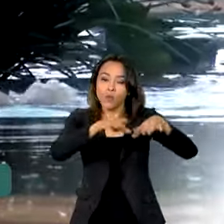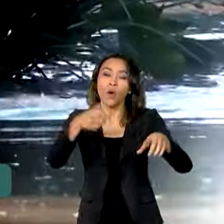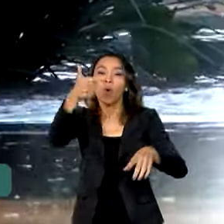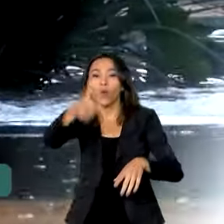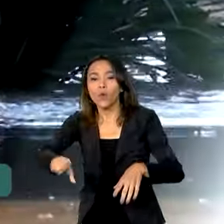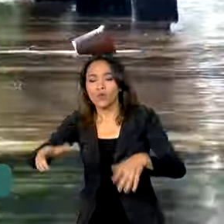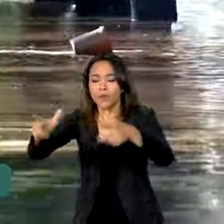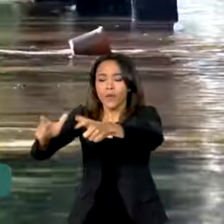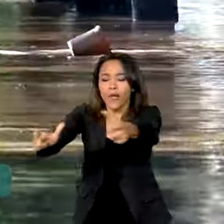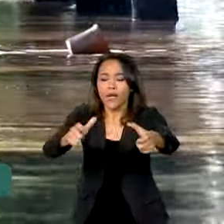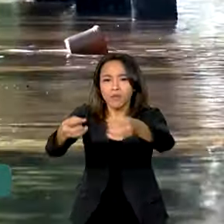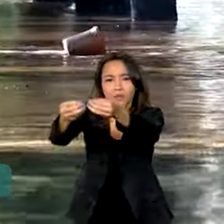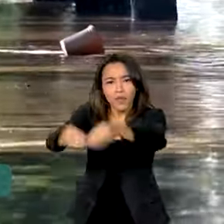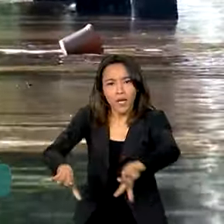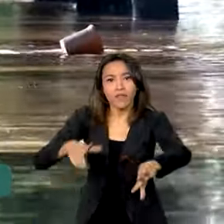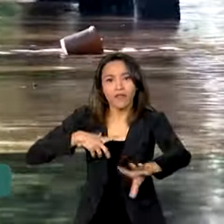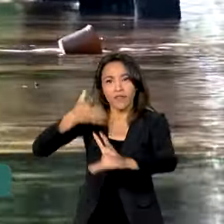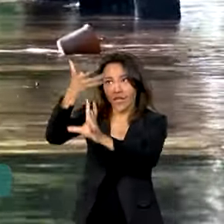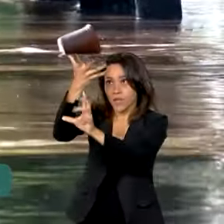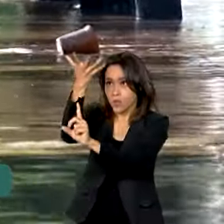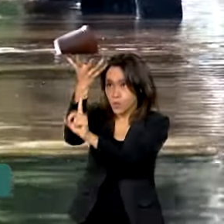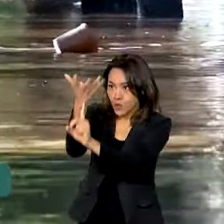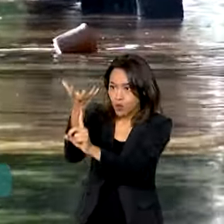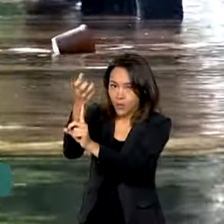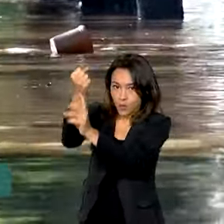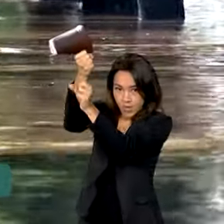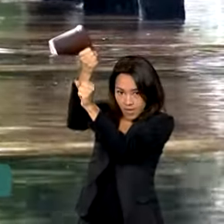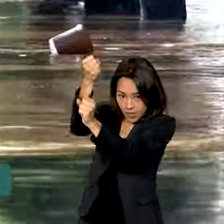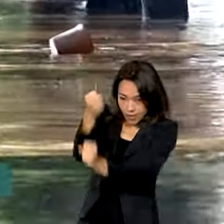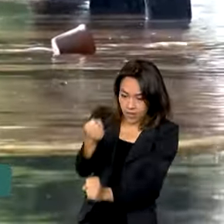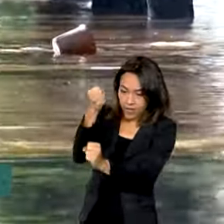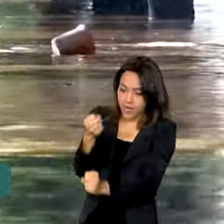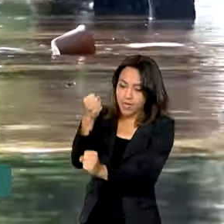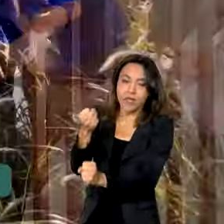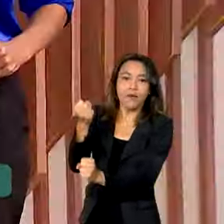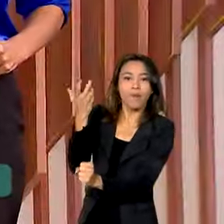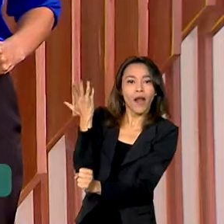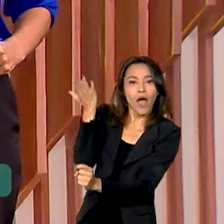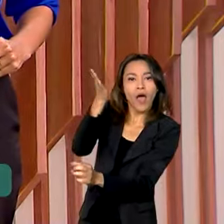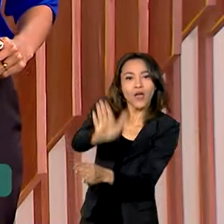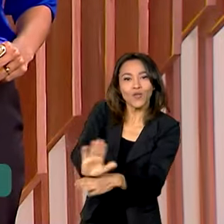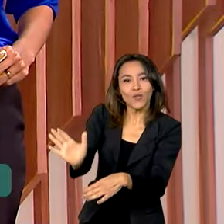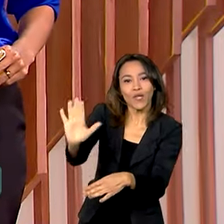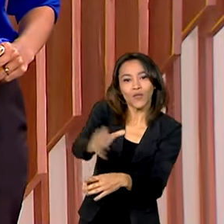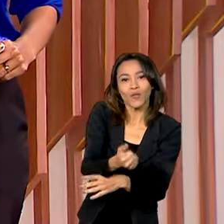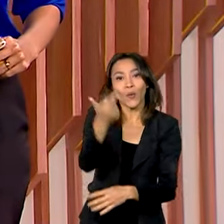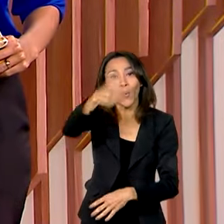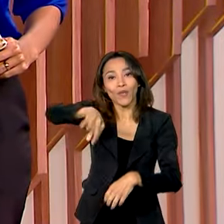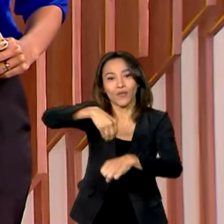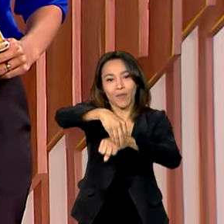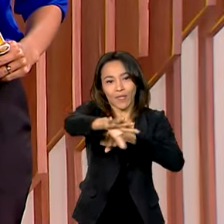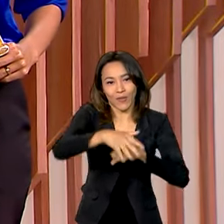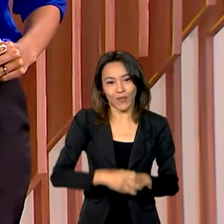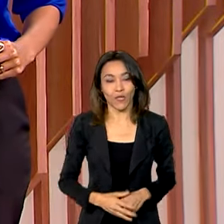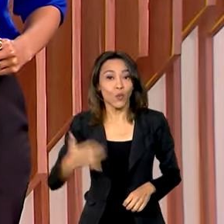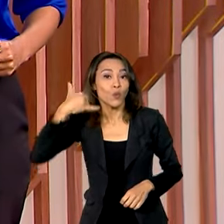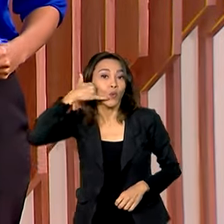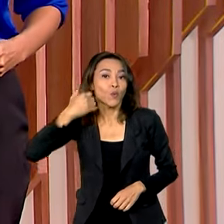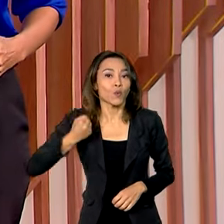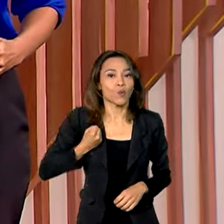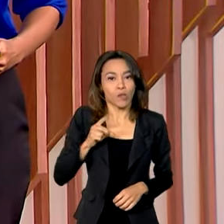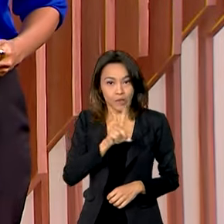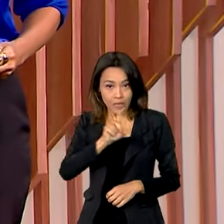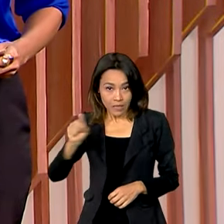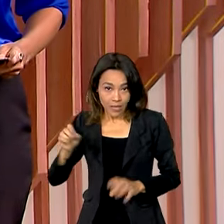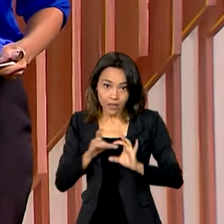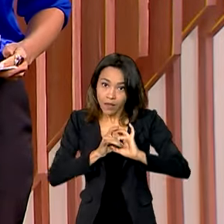instaladas antenas emergenciais para auxiliar nos trabalhos de resgate. Em uma outra informação, o Disque 100 está